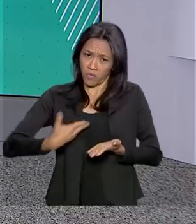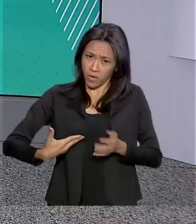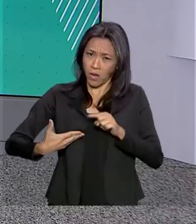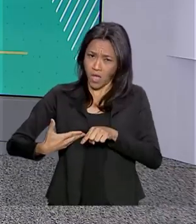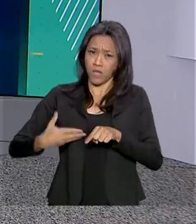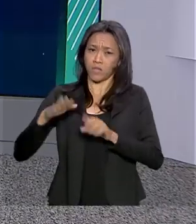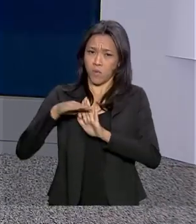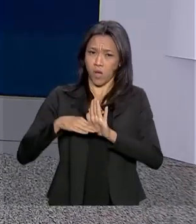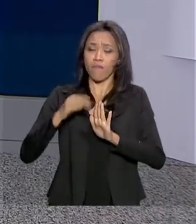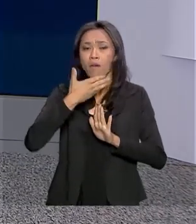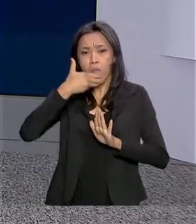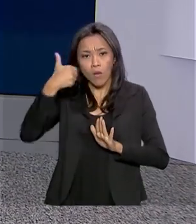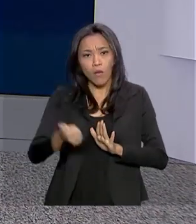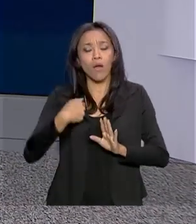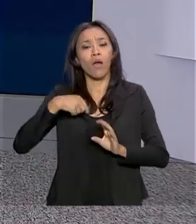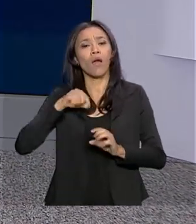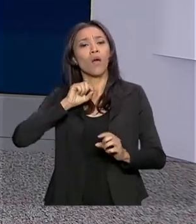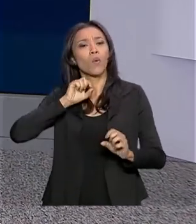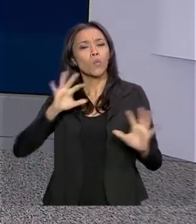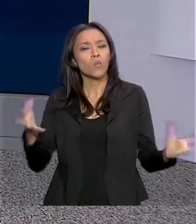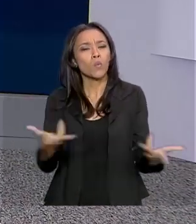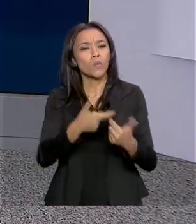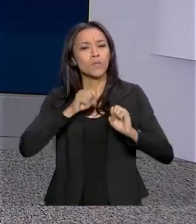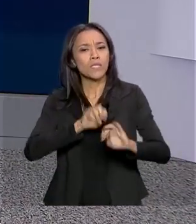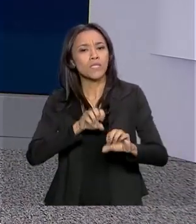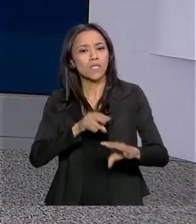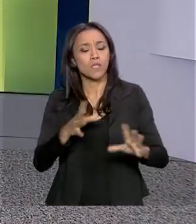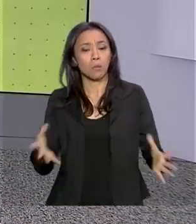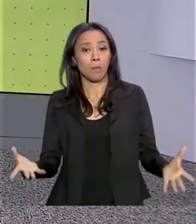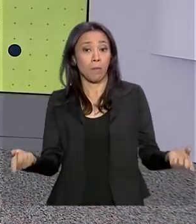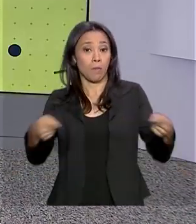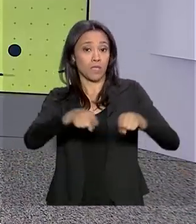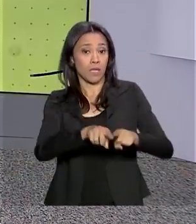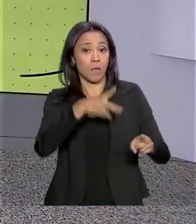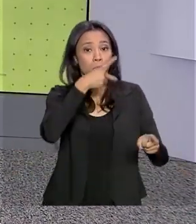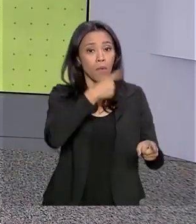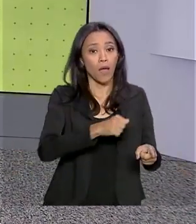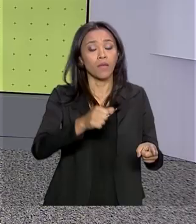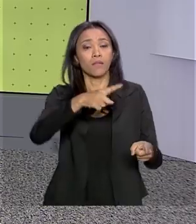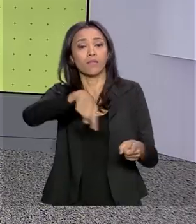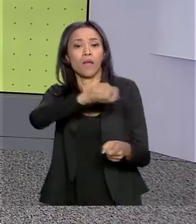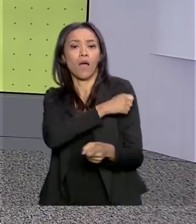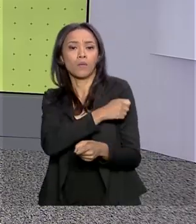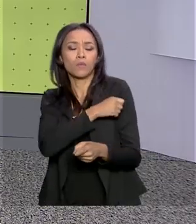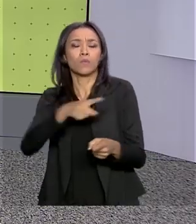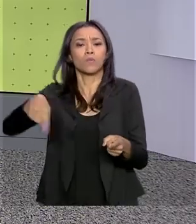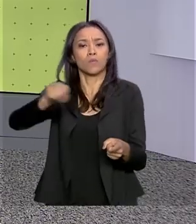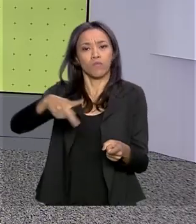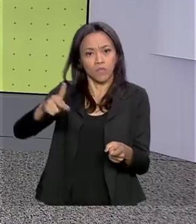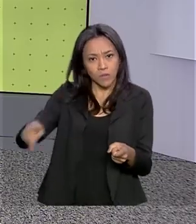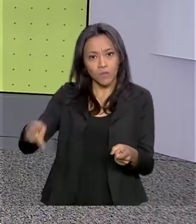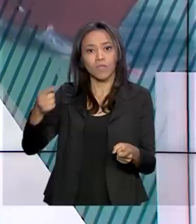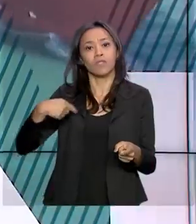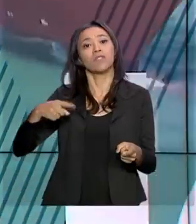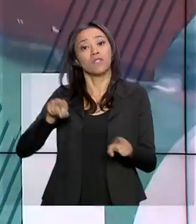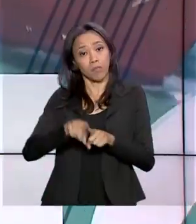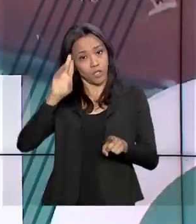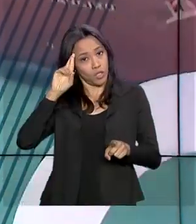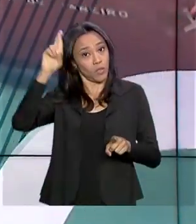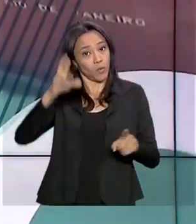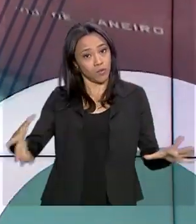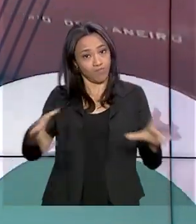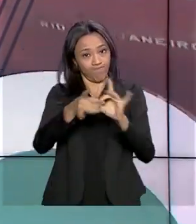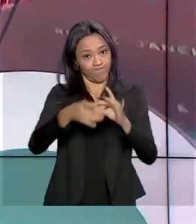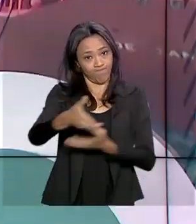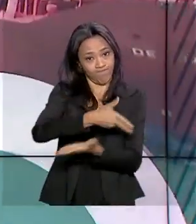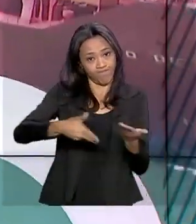melhorar a qualidade do ensino com uma parceria entre pais, alunos, gestores e professores. O governo